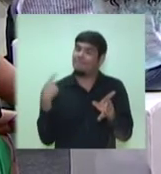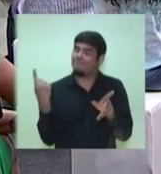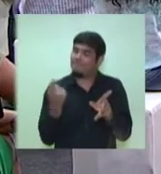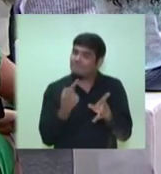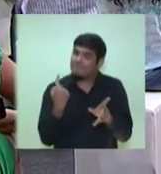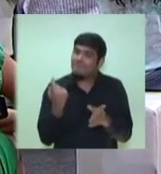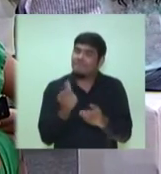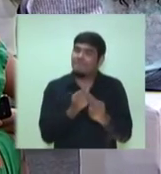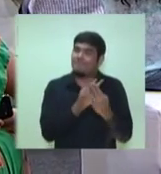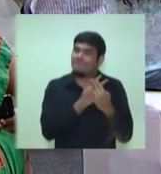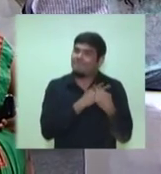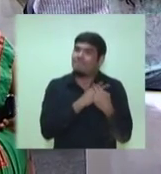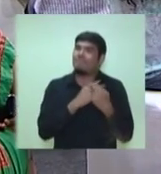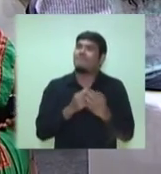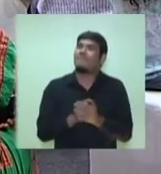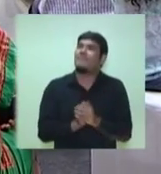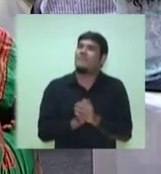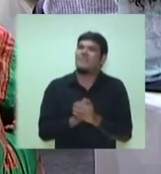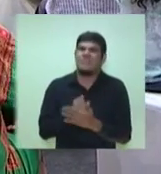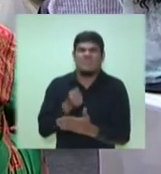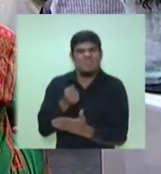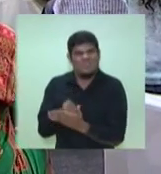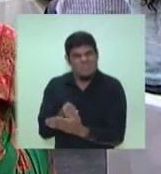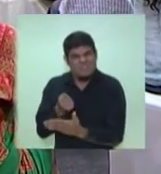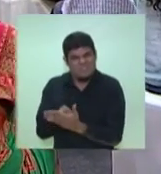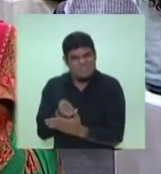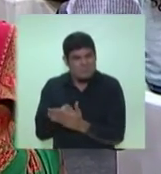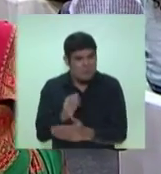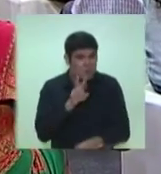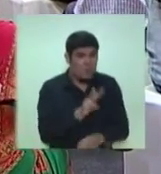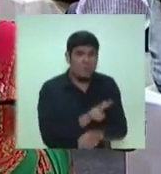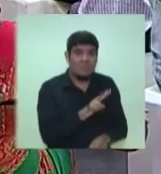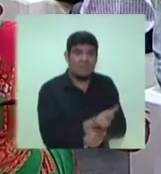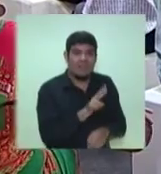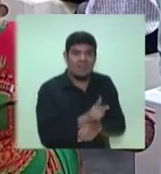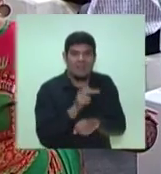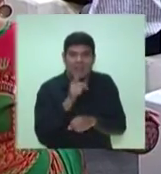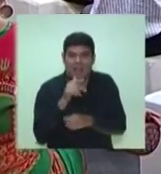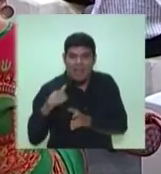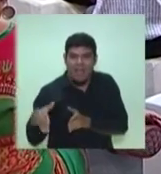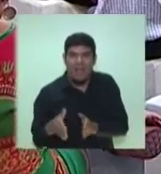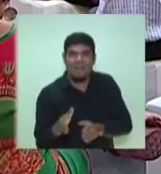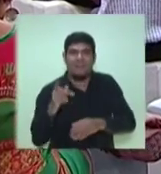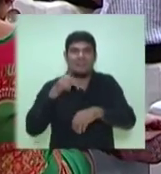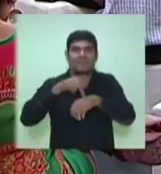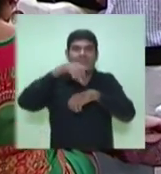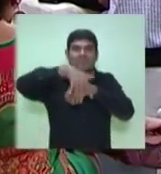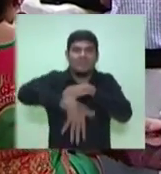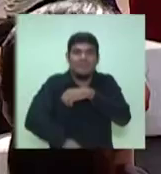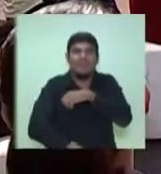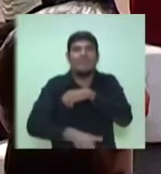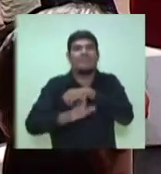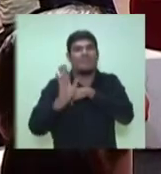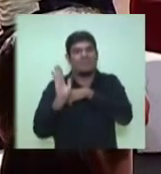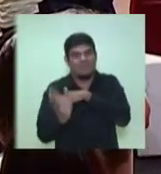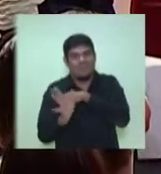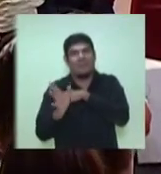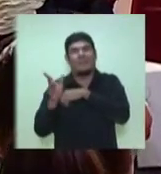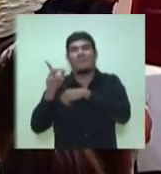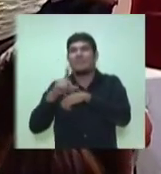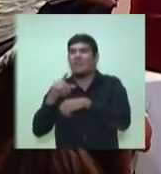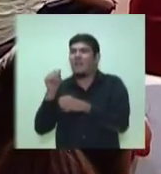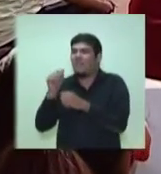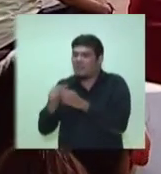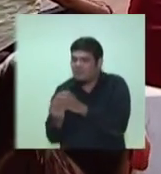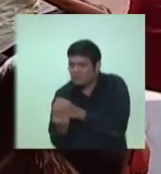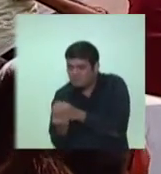lutado para preservar, estão preservando as nascentes do INU. Nós estamos fazendo arborização.